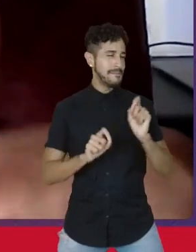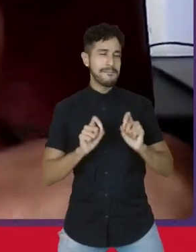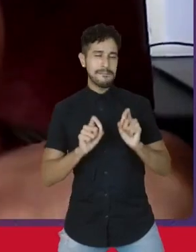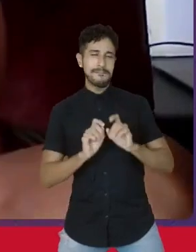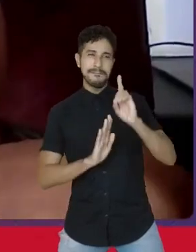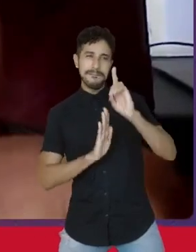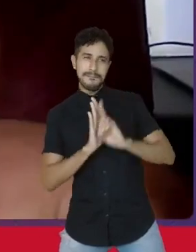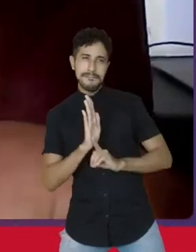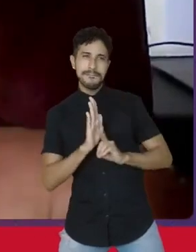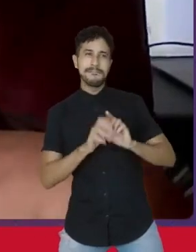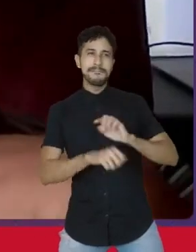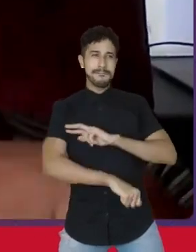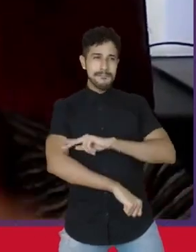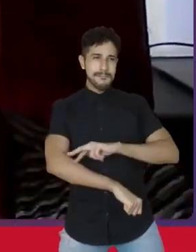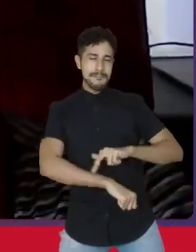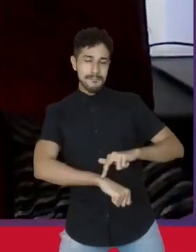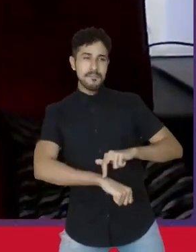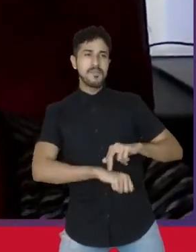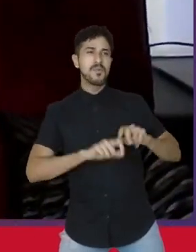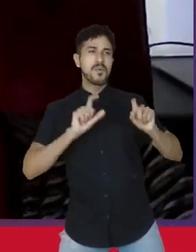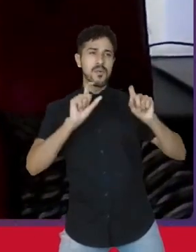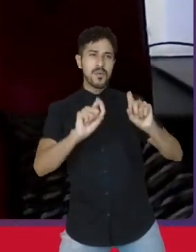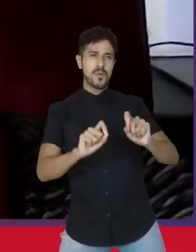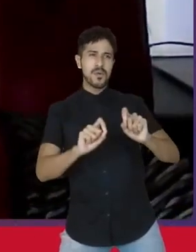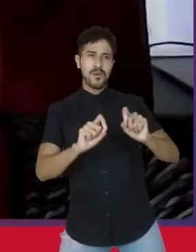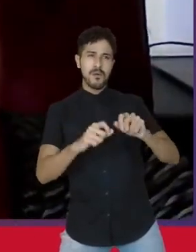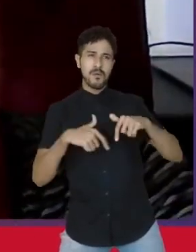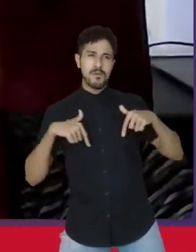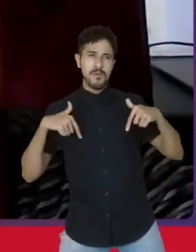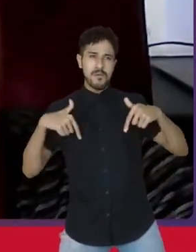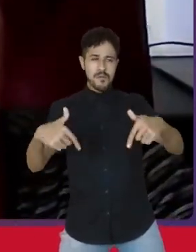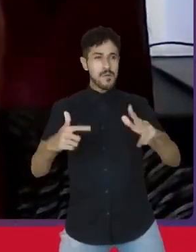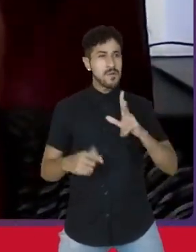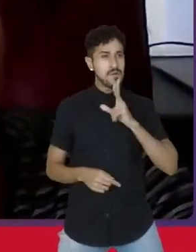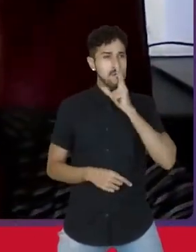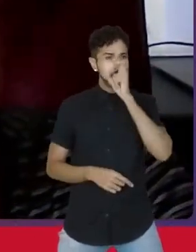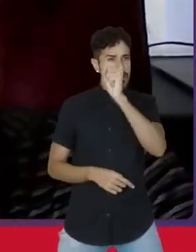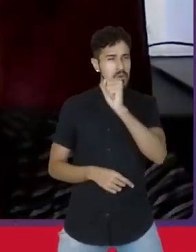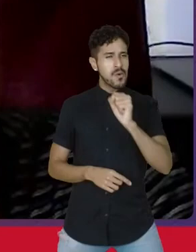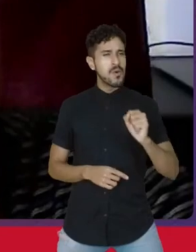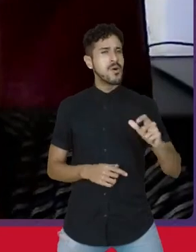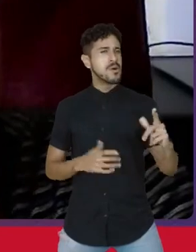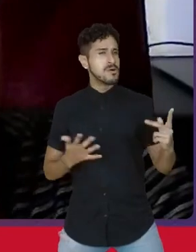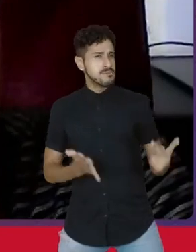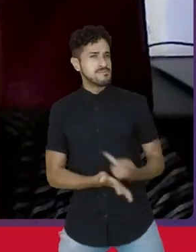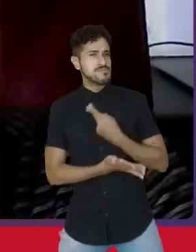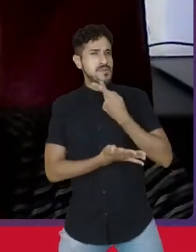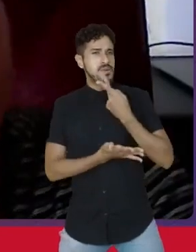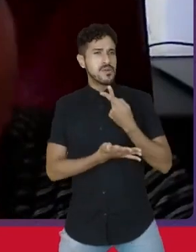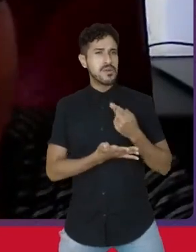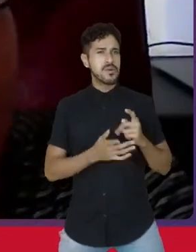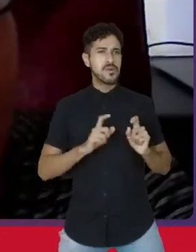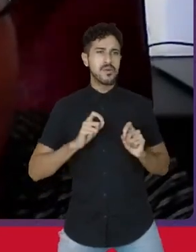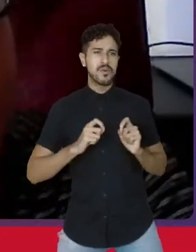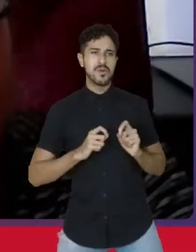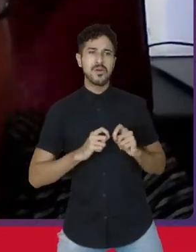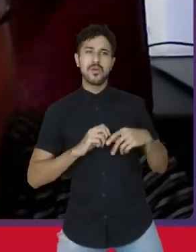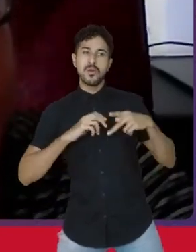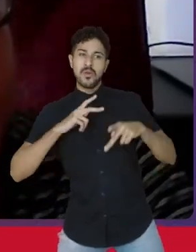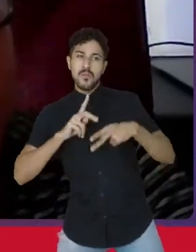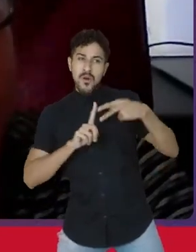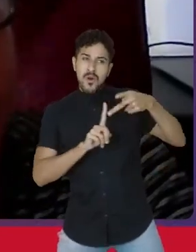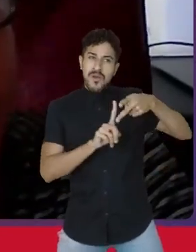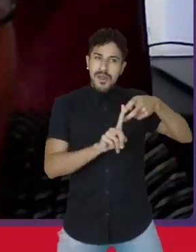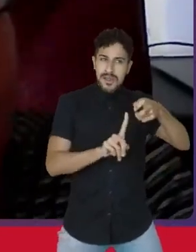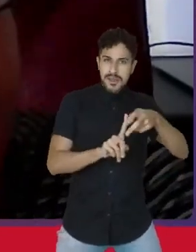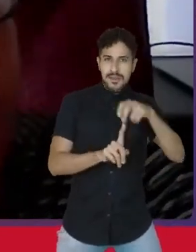étnico-raciais, a grande mobilização que houve dos indígenas